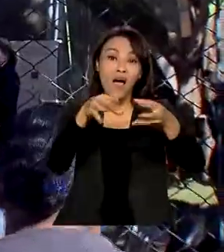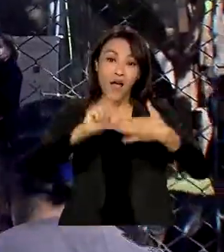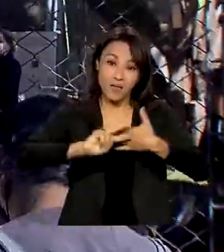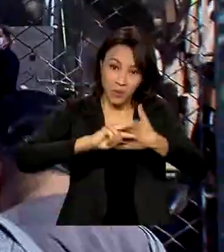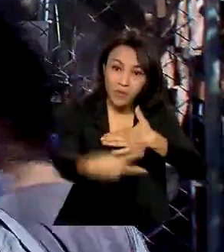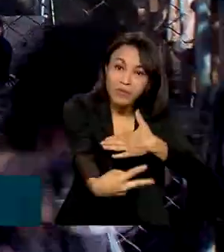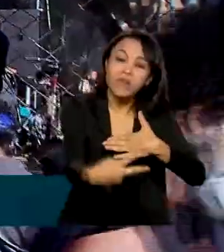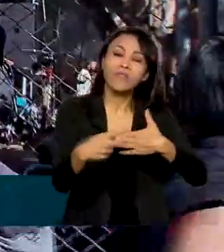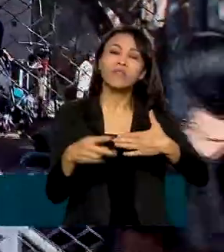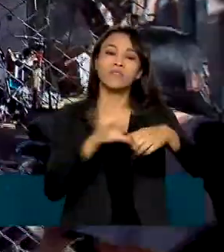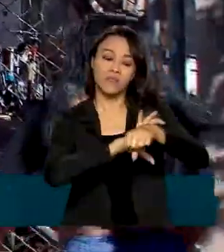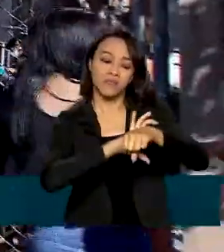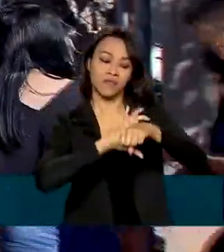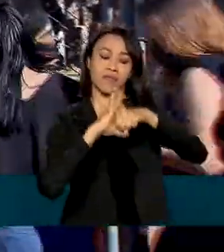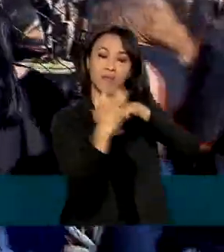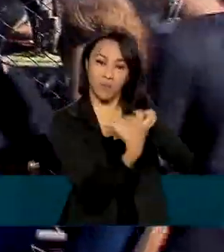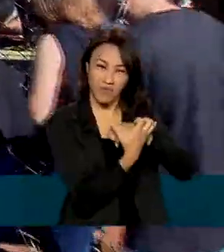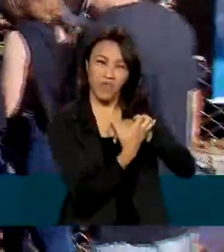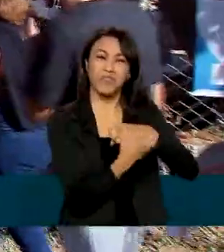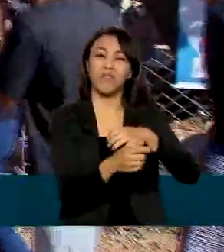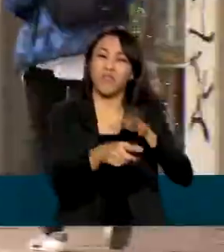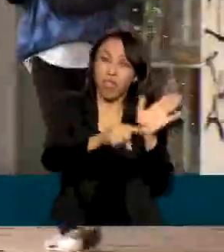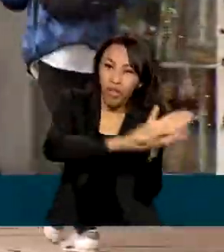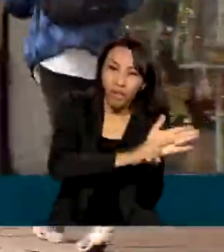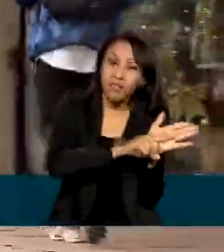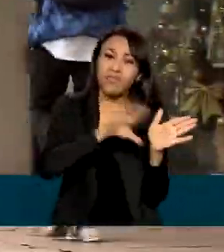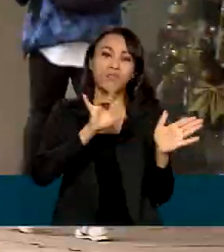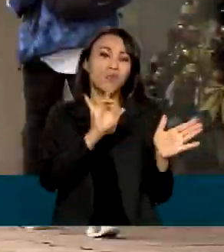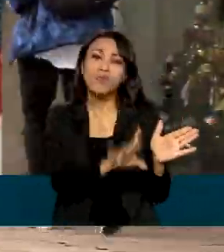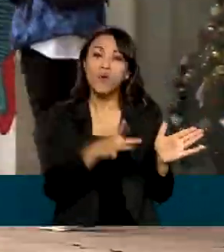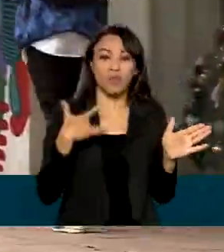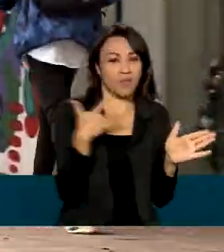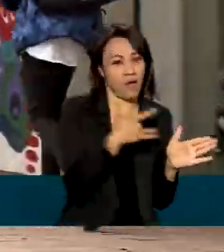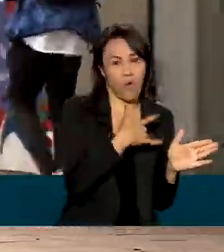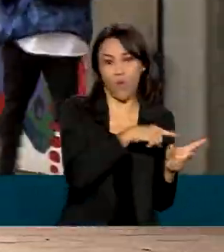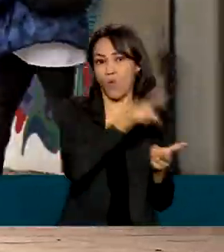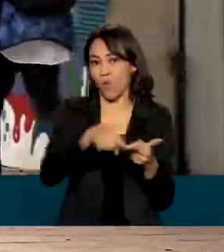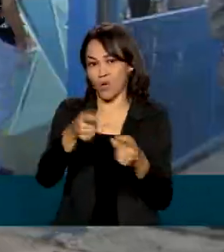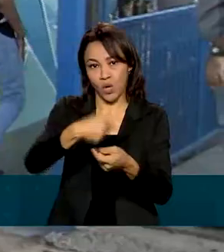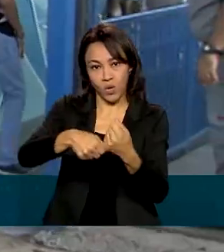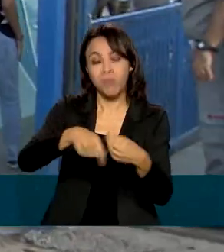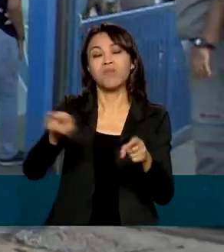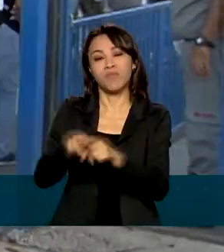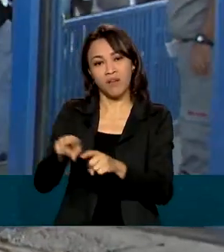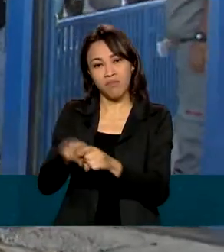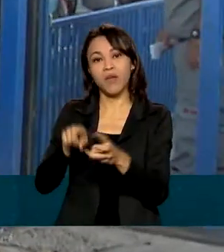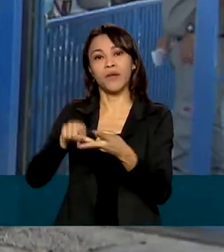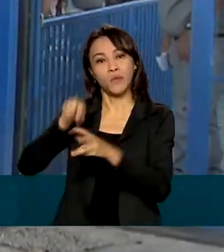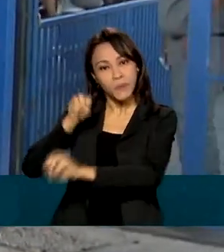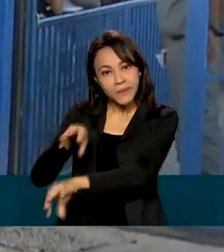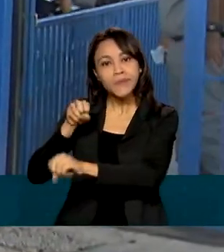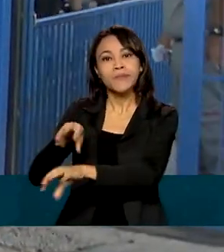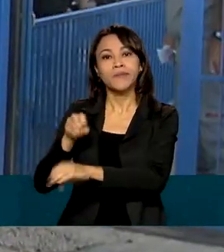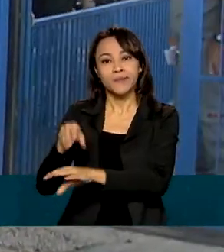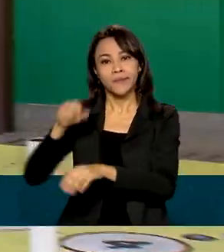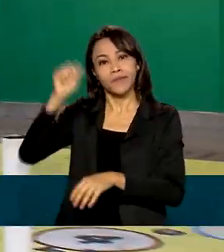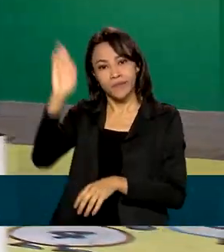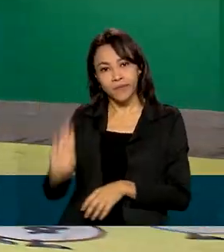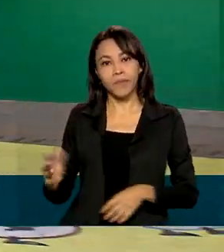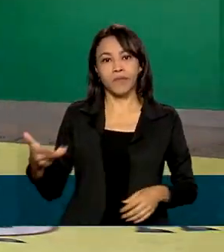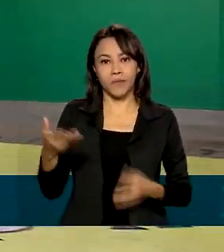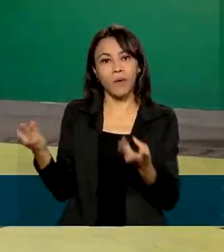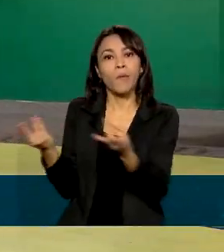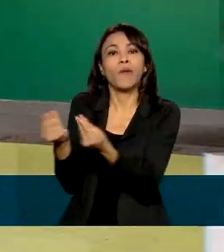da Covid-19 não se limitaram à saúde e à economia, afetaram também a qualidade da educação no país.